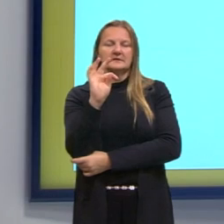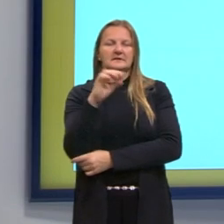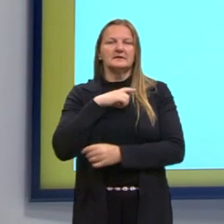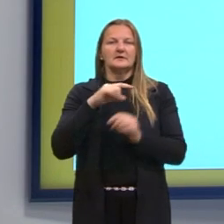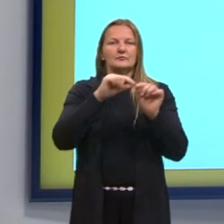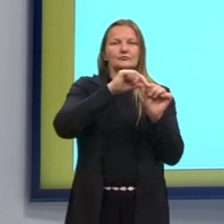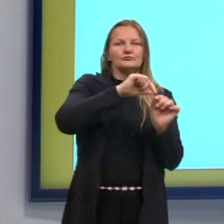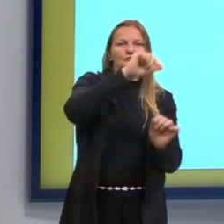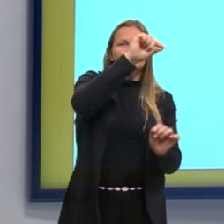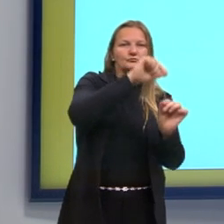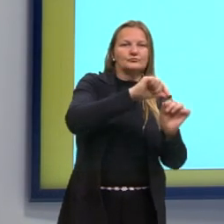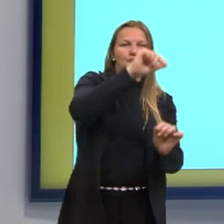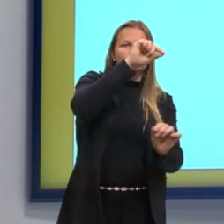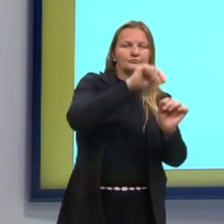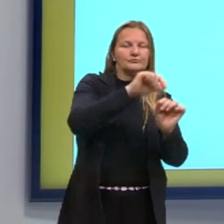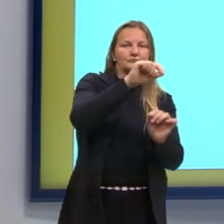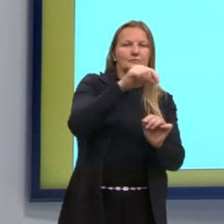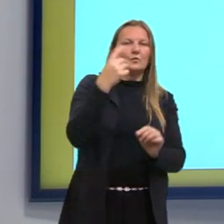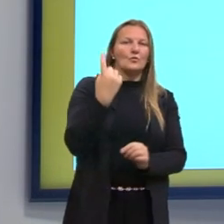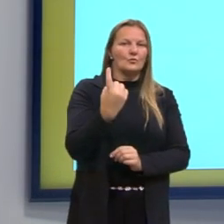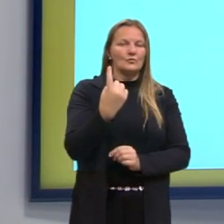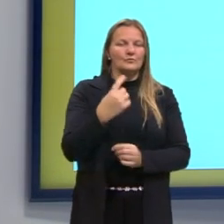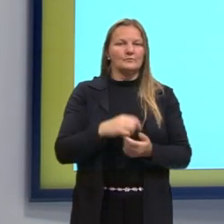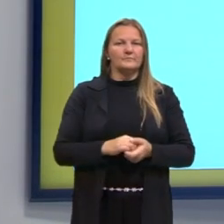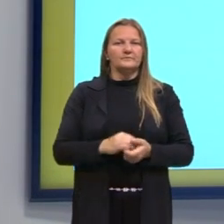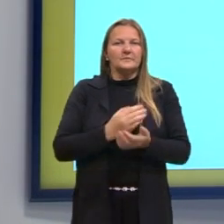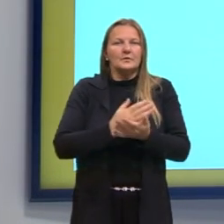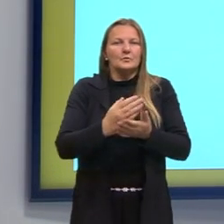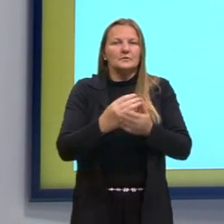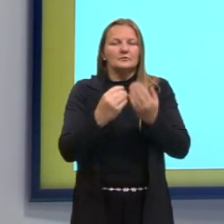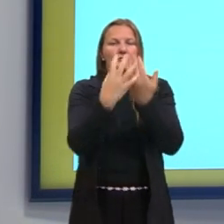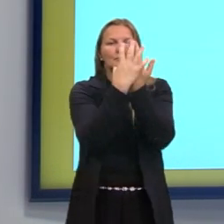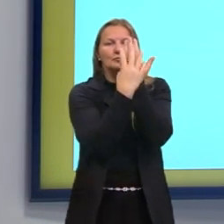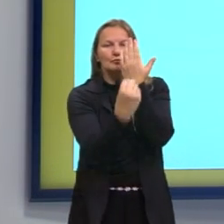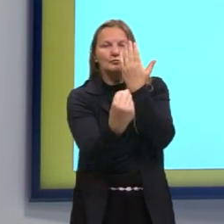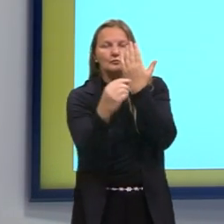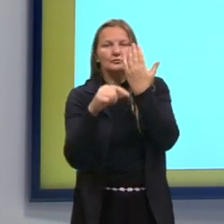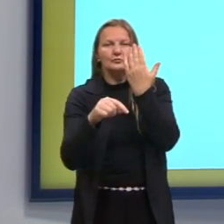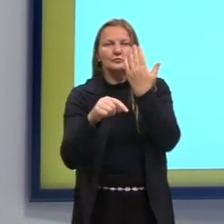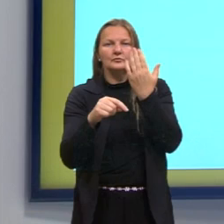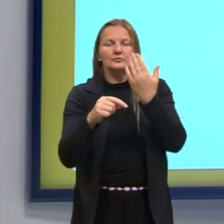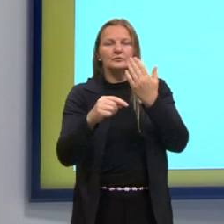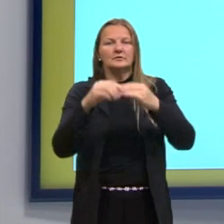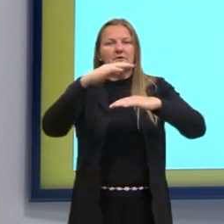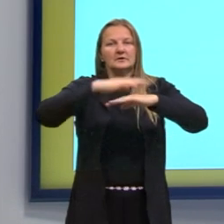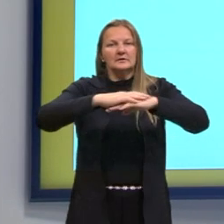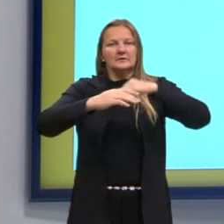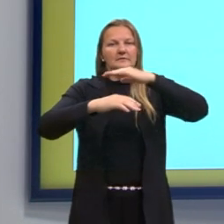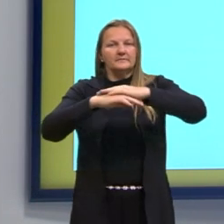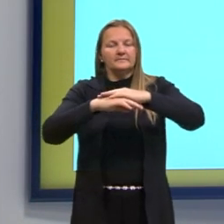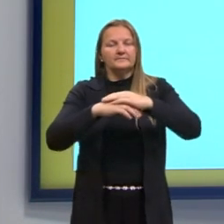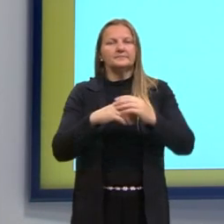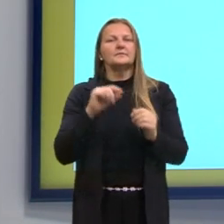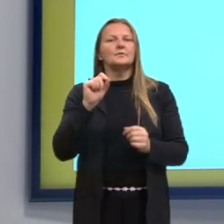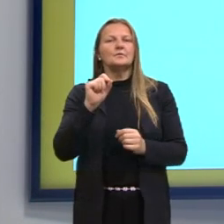e é o ponto de partida. O segundo quadrado é construído sob ele, tomando-se o ponto médio